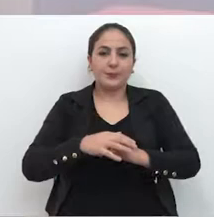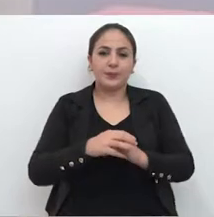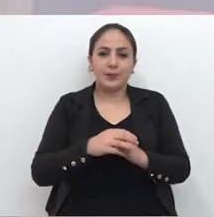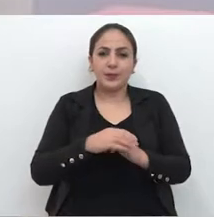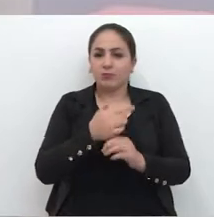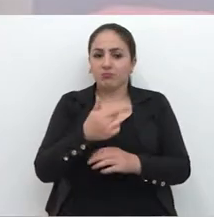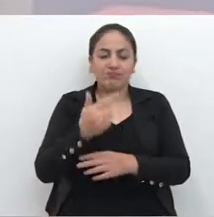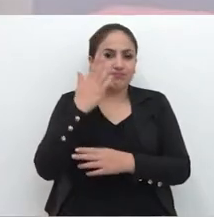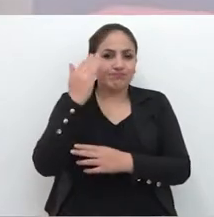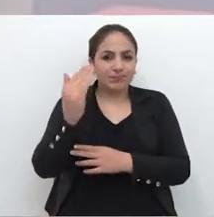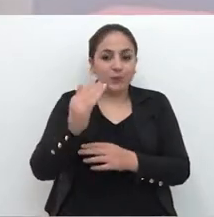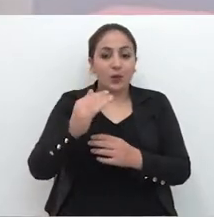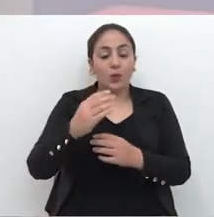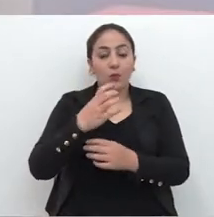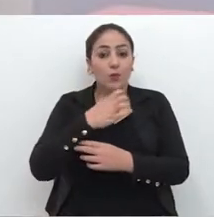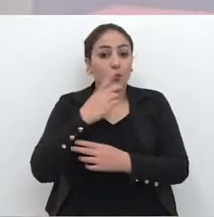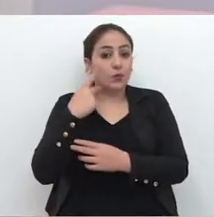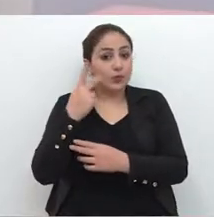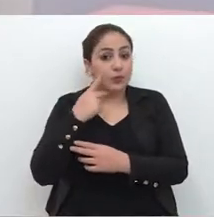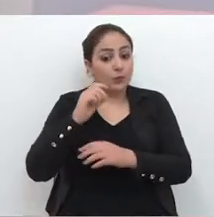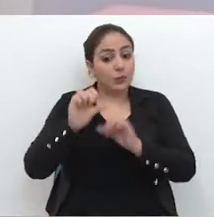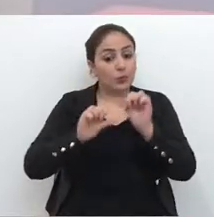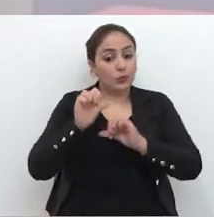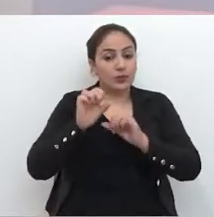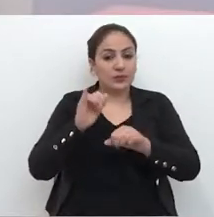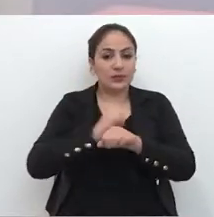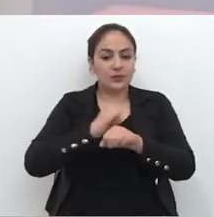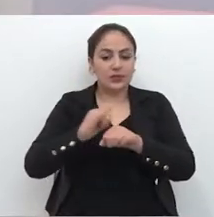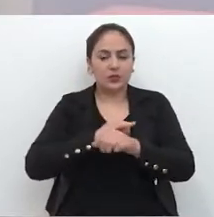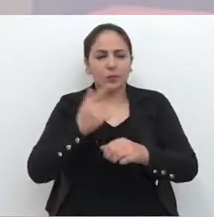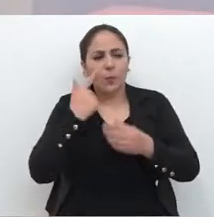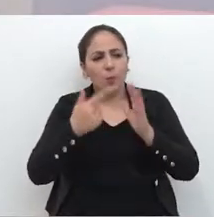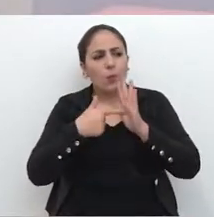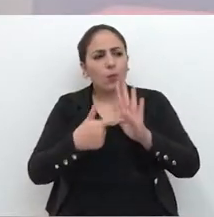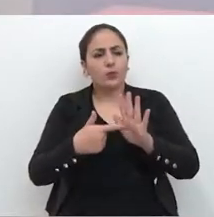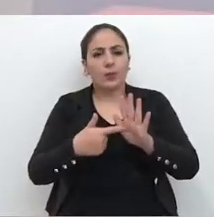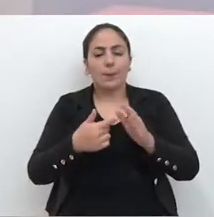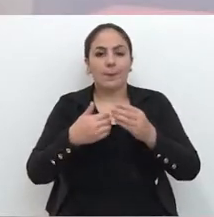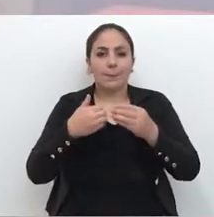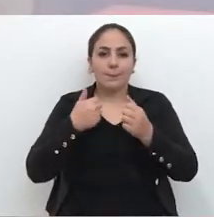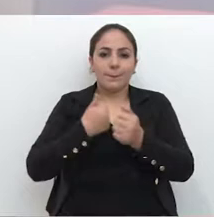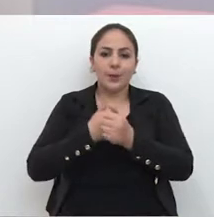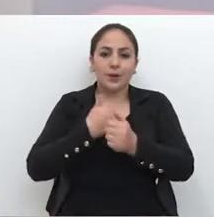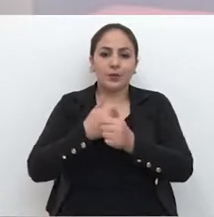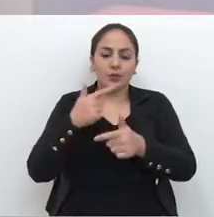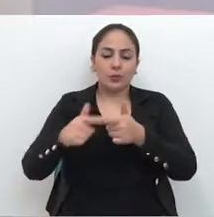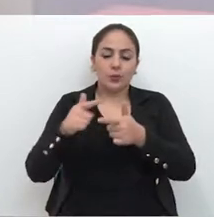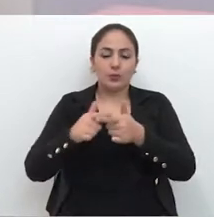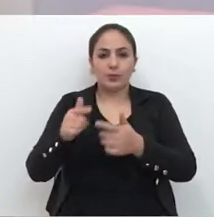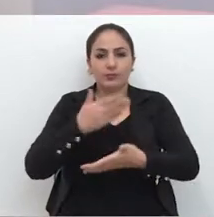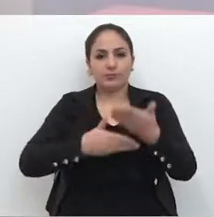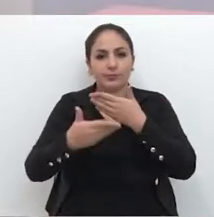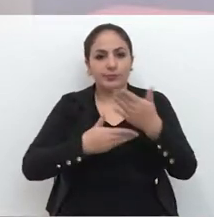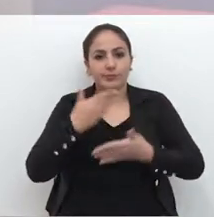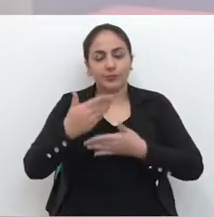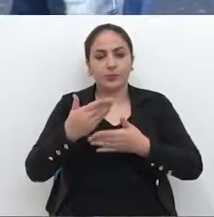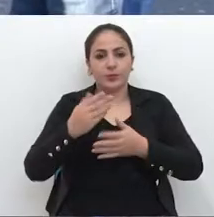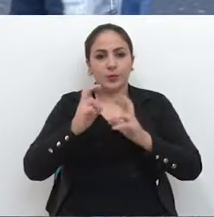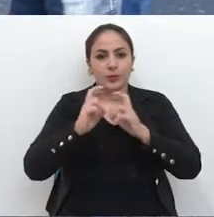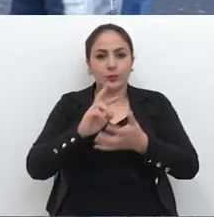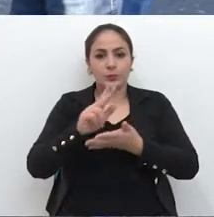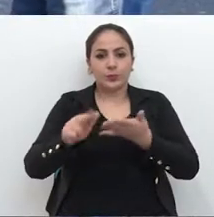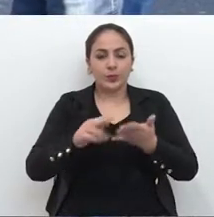sucesso, o parlamentar mudou de estratégia. Ele decidiu mostrar de pertinho os problemas que envolvem o trânsito.